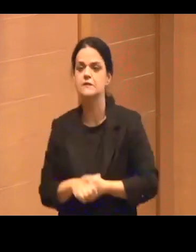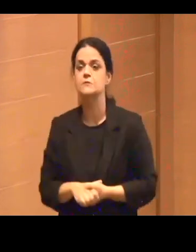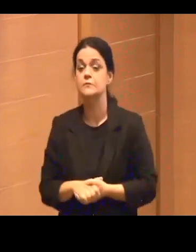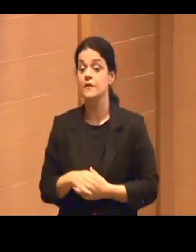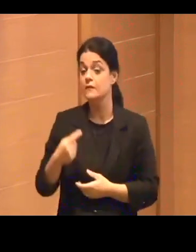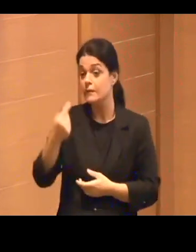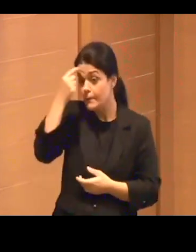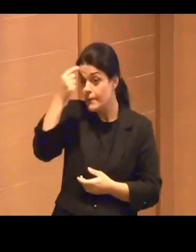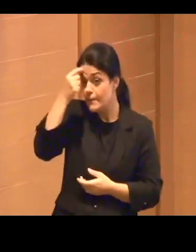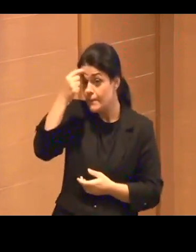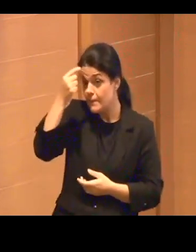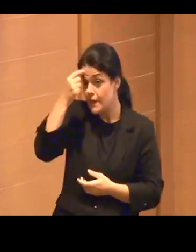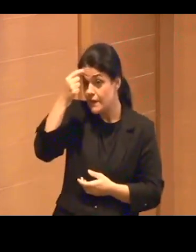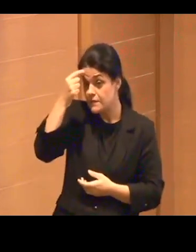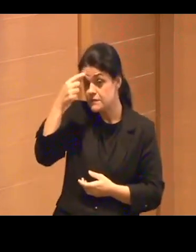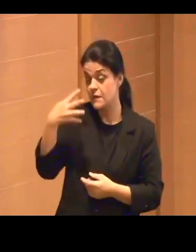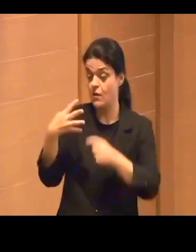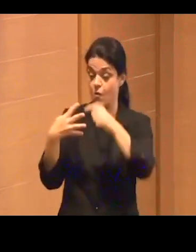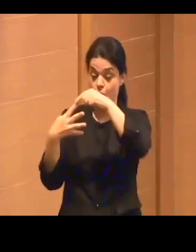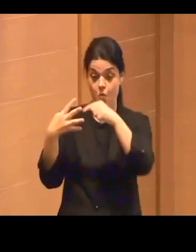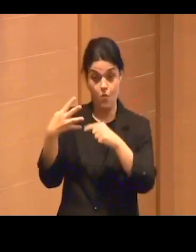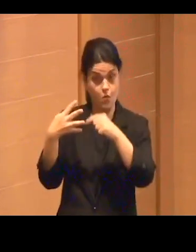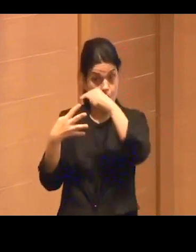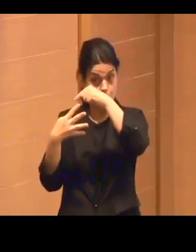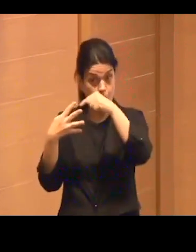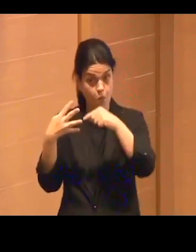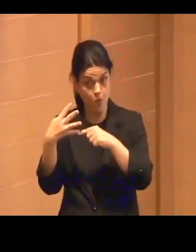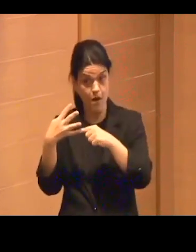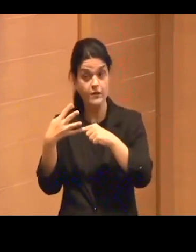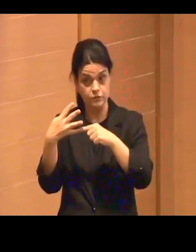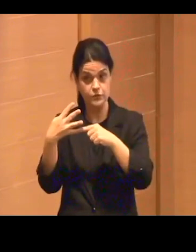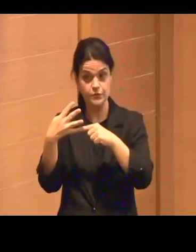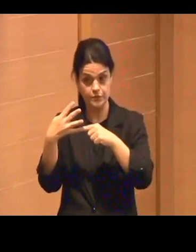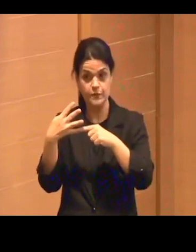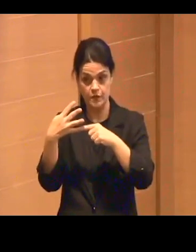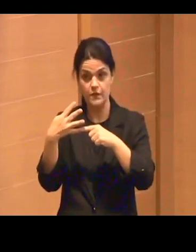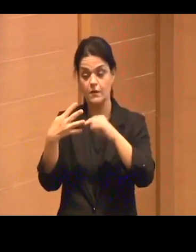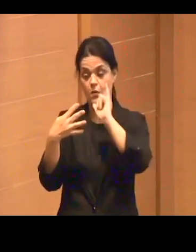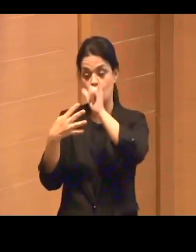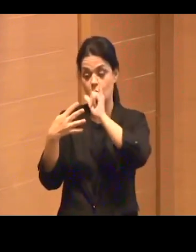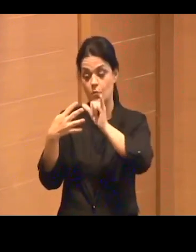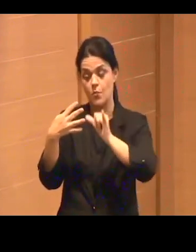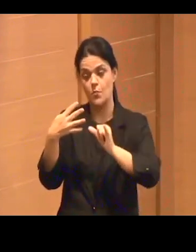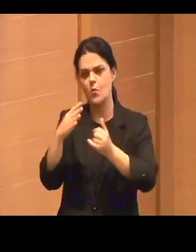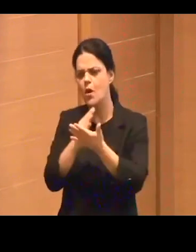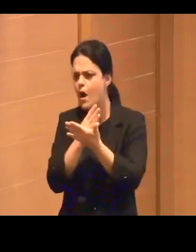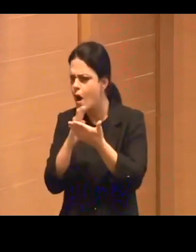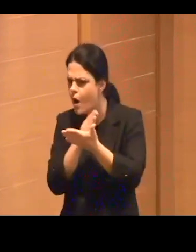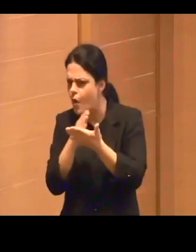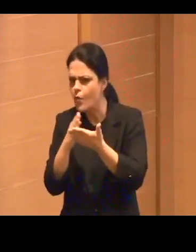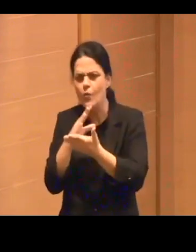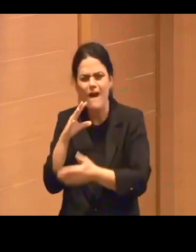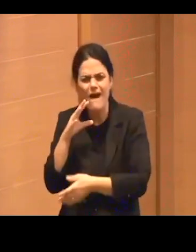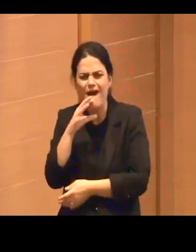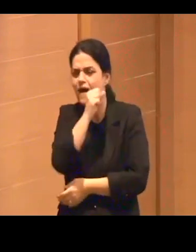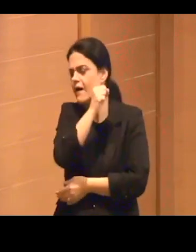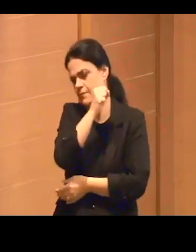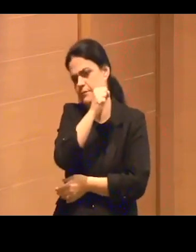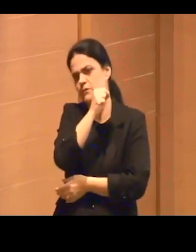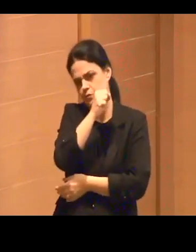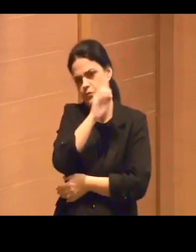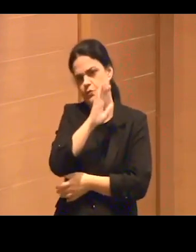nossa conversa em quatro pontos, grandes pontos. Uns vão ser mais rápidos, e talvez esse mais rápido seja exatamente porque